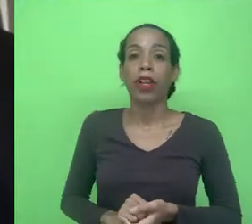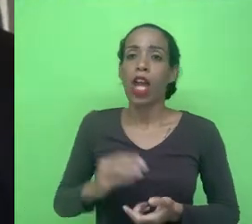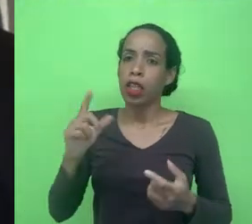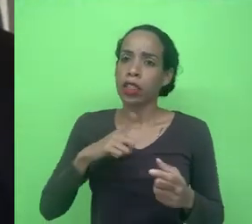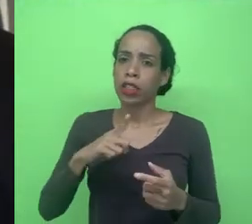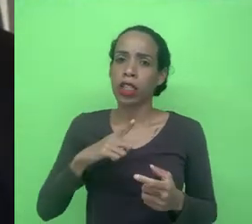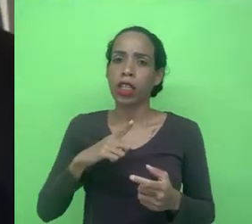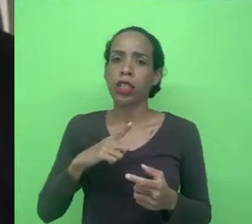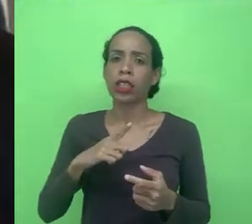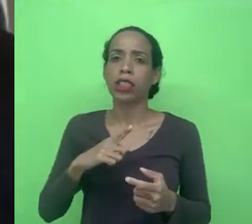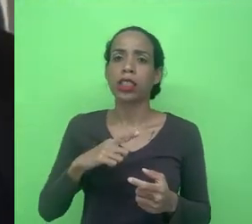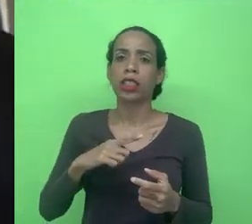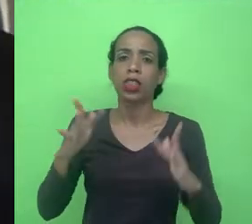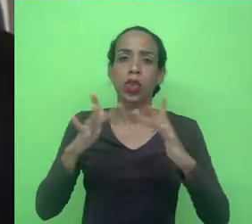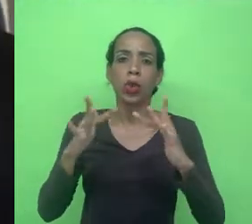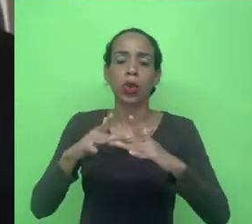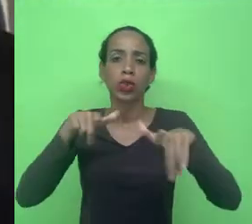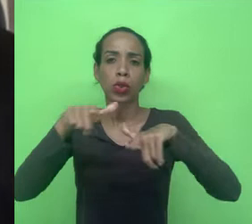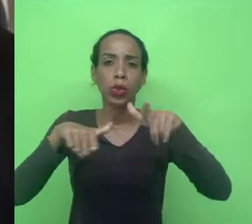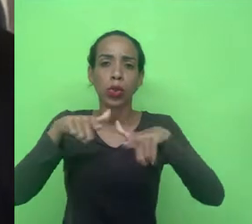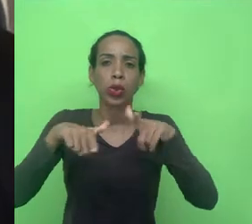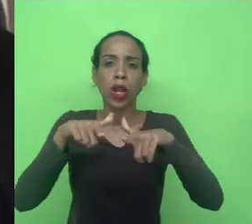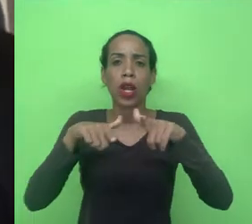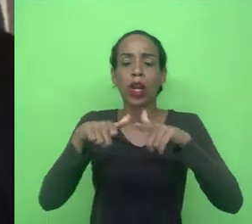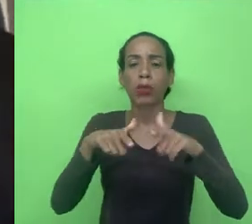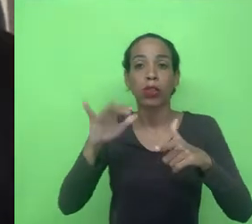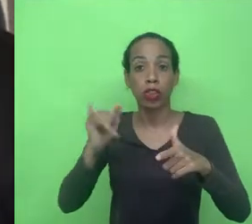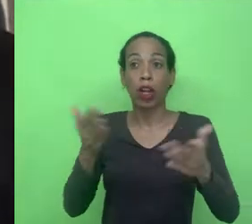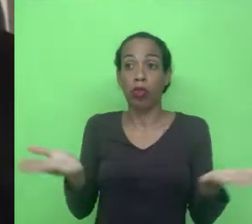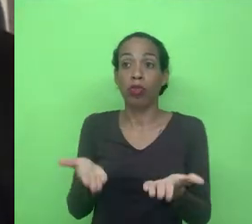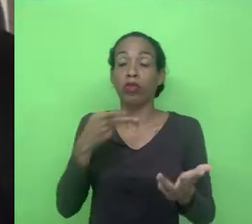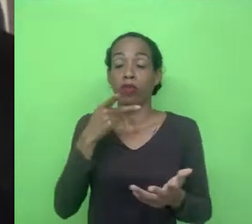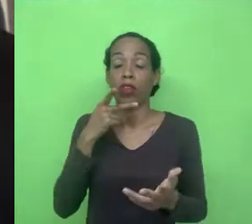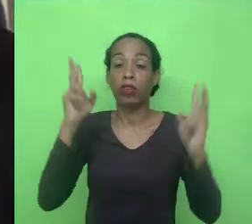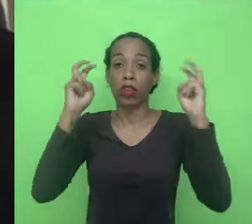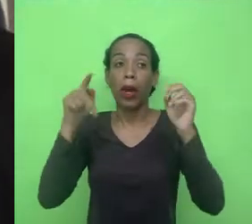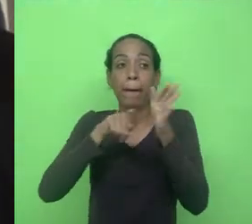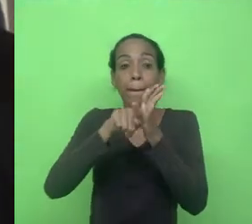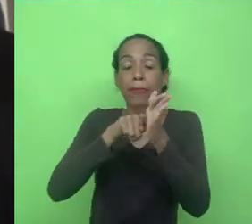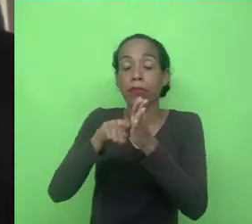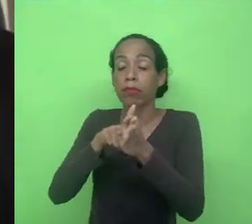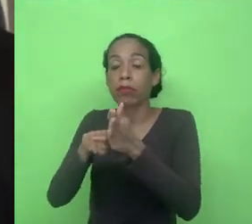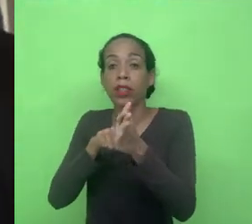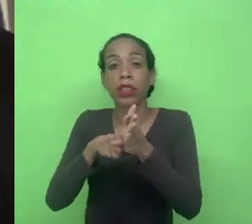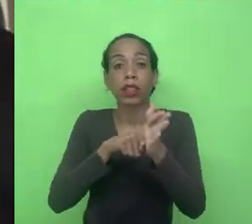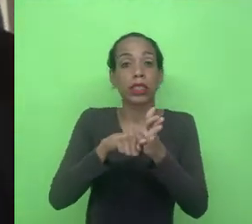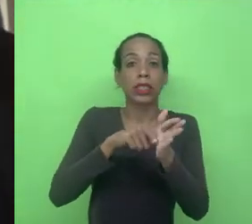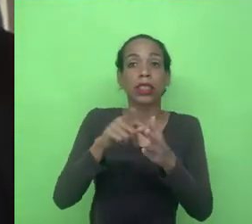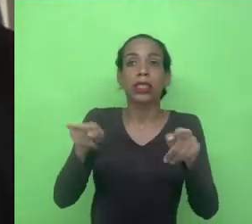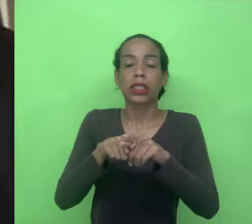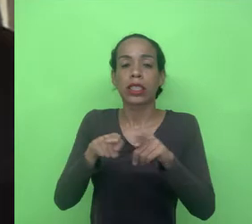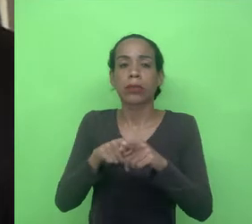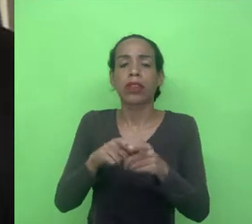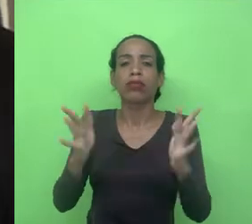pressupostos nas relações de trabalho, que acho que a gente vai falar mais hoje, o que tem mais a ver com a minha pesquisa também, tem pressupostos nas relações de trabalho,